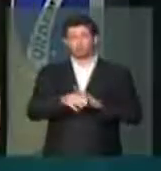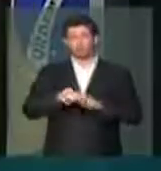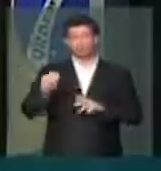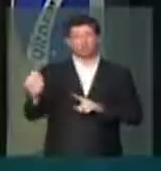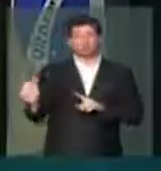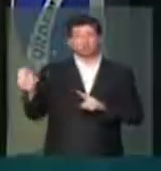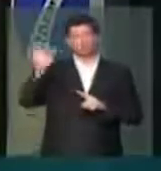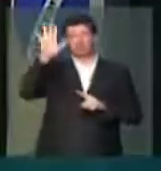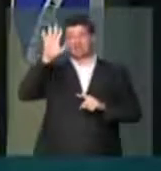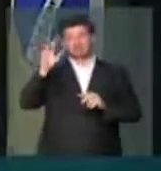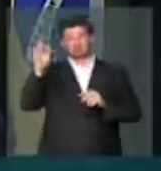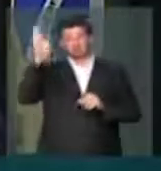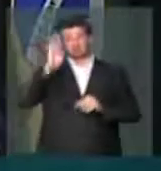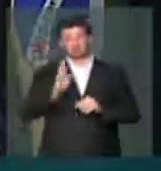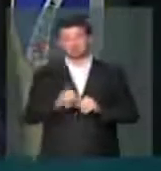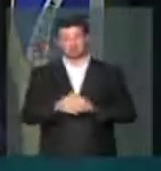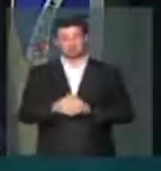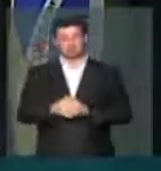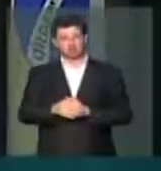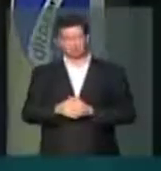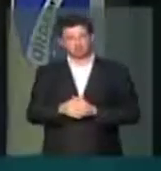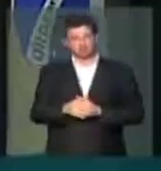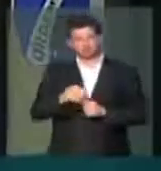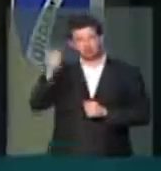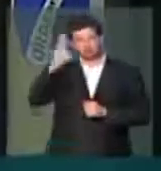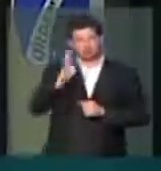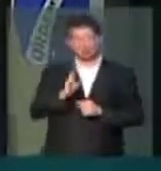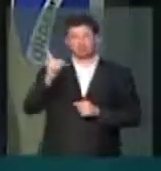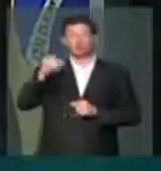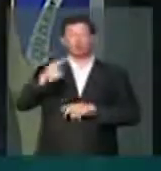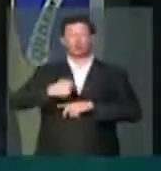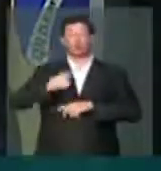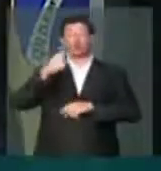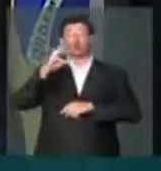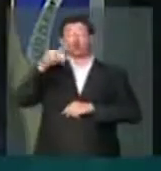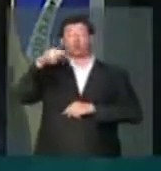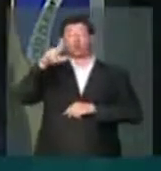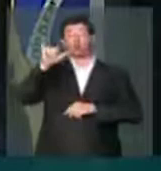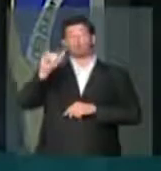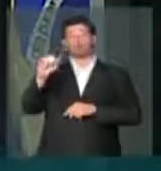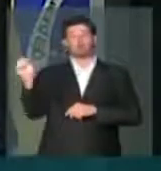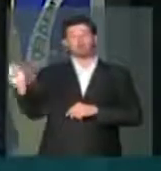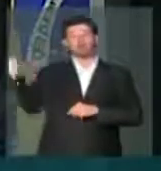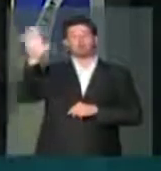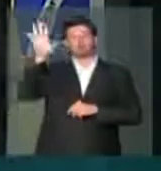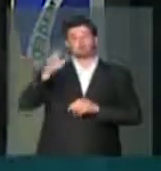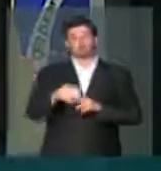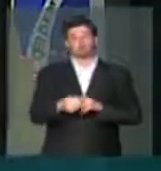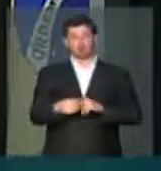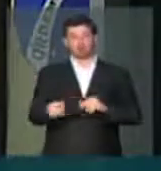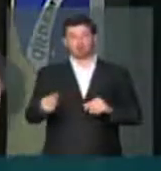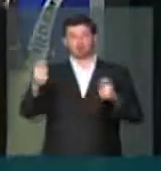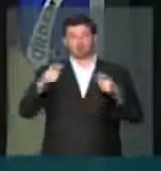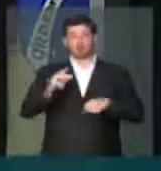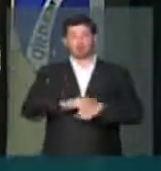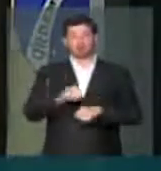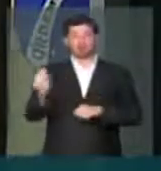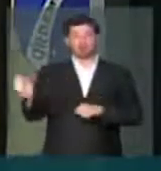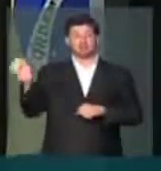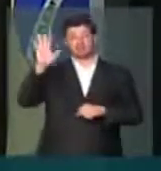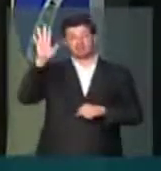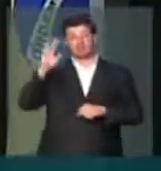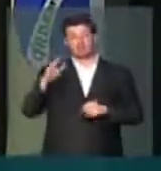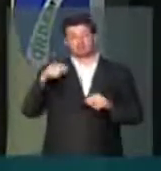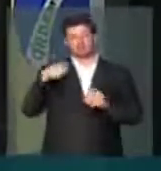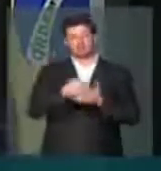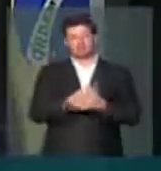caríssimo que é o Brasil. O Brasil é um condomínio caro para se viver. O Brasil é um dos condomínios mais injustos